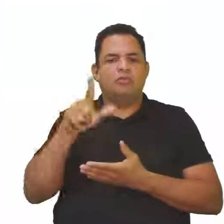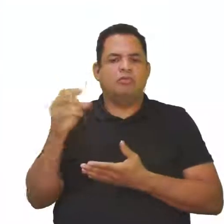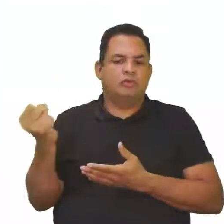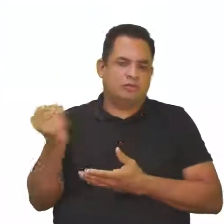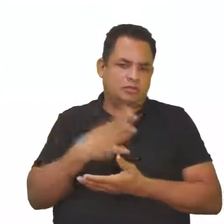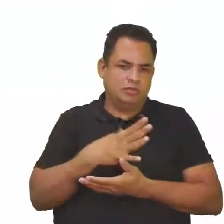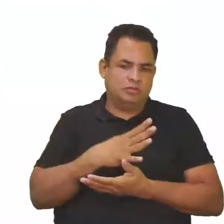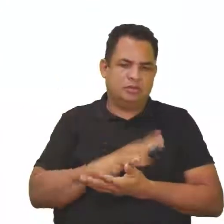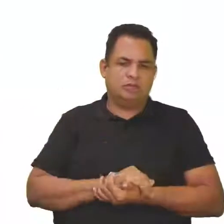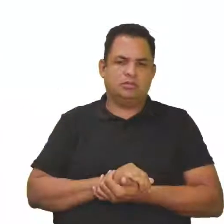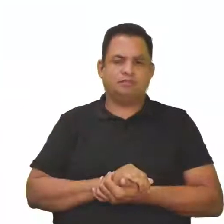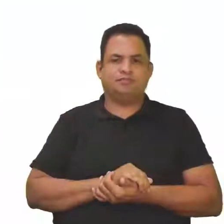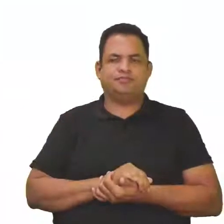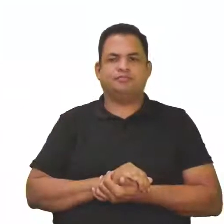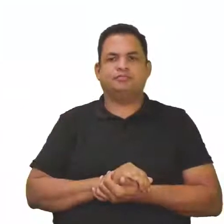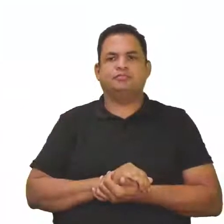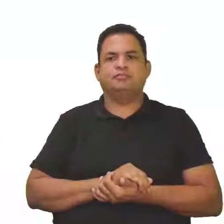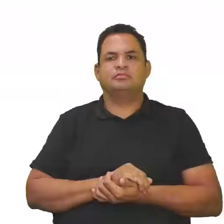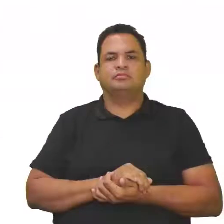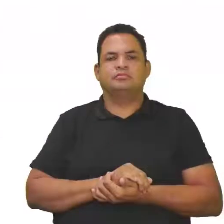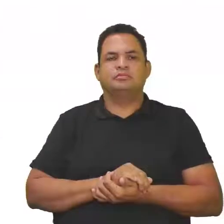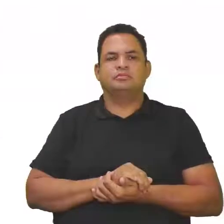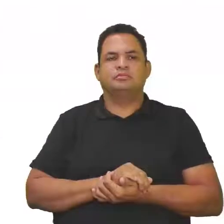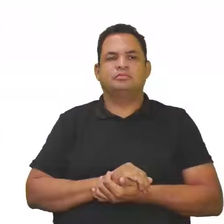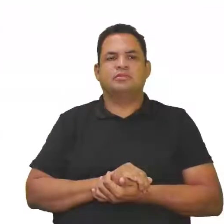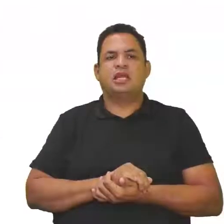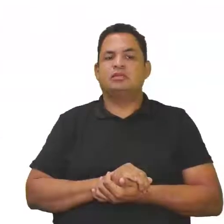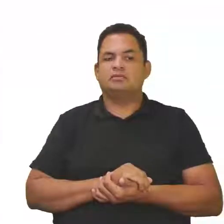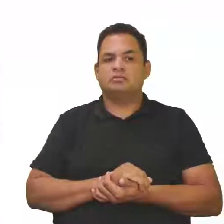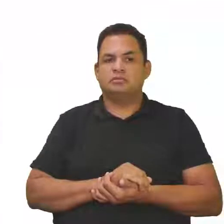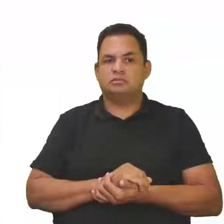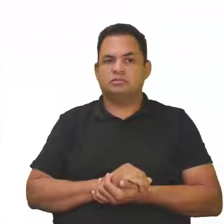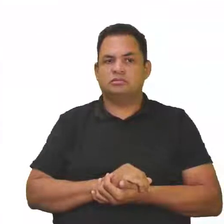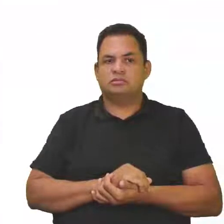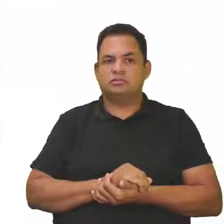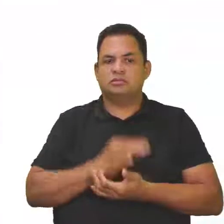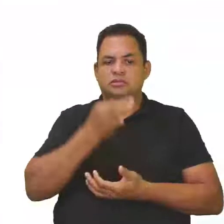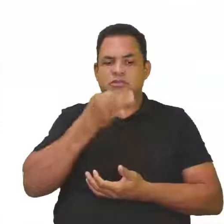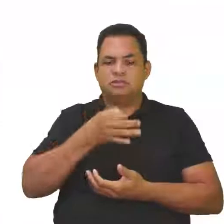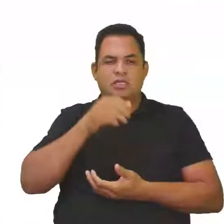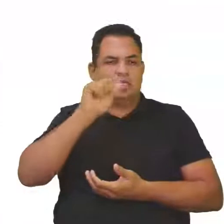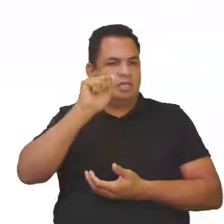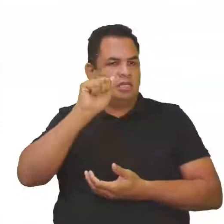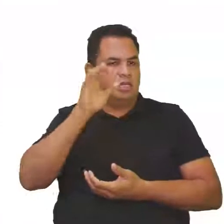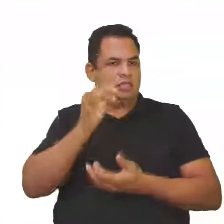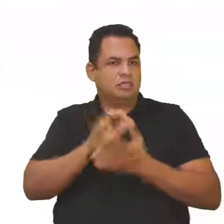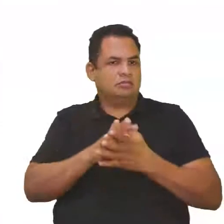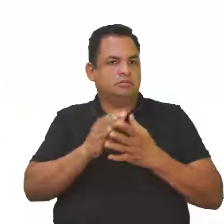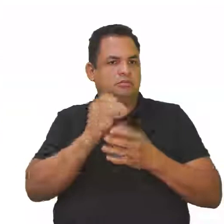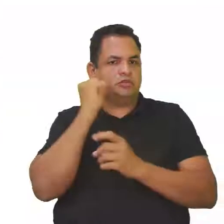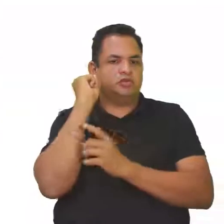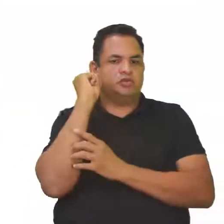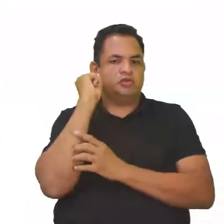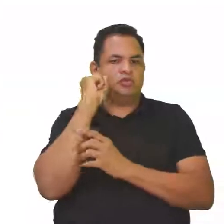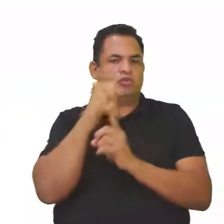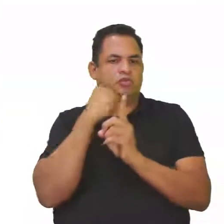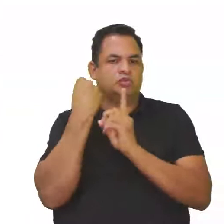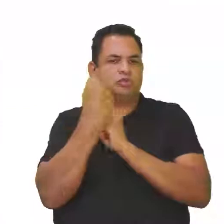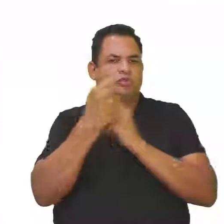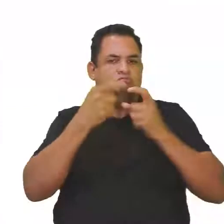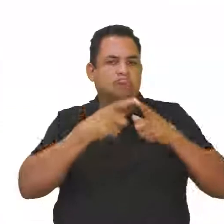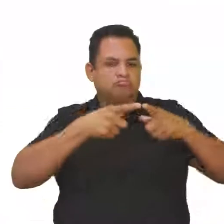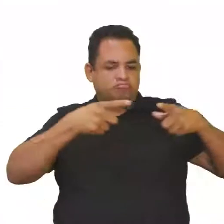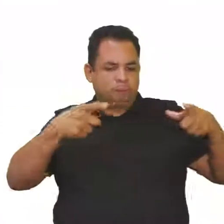alternativas, a alternativa correta para a gente é a letra A. A sociedade aumentou o uso de insumos químicos,